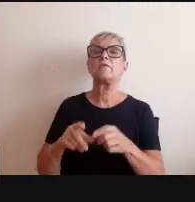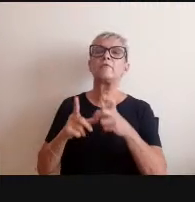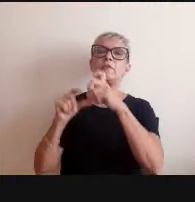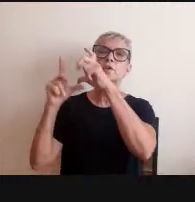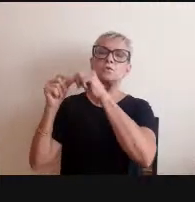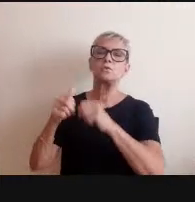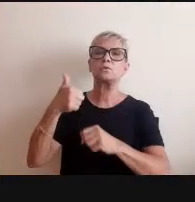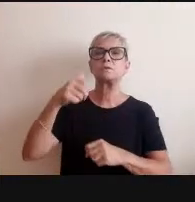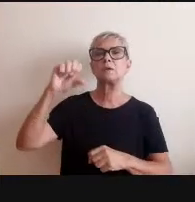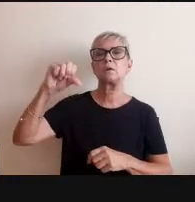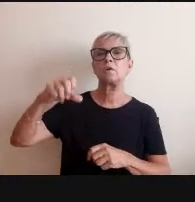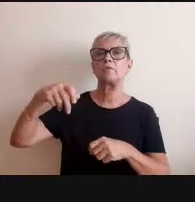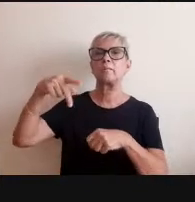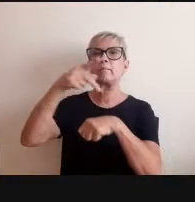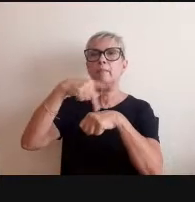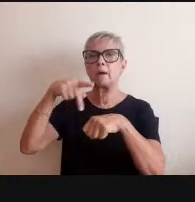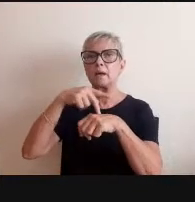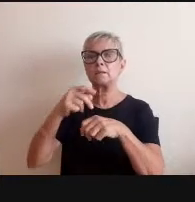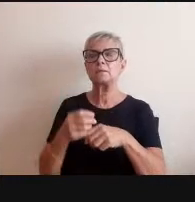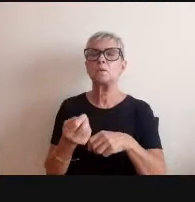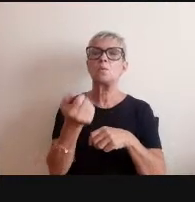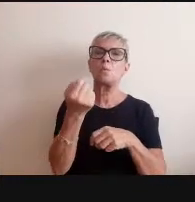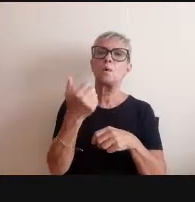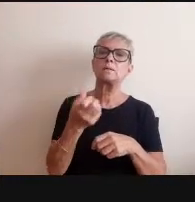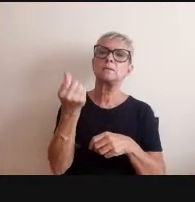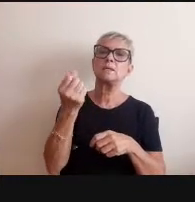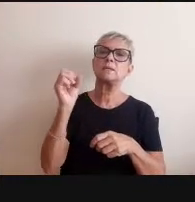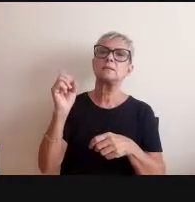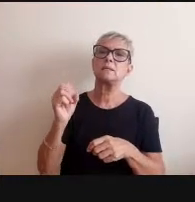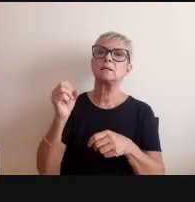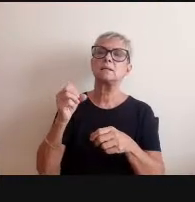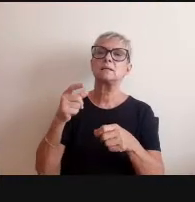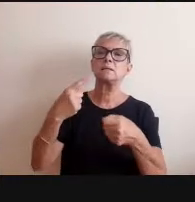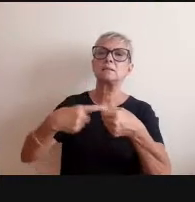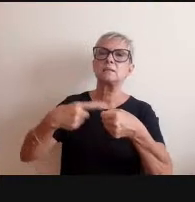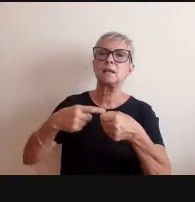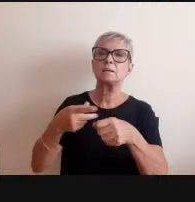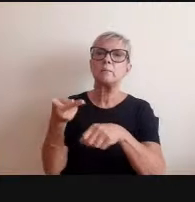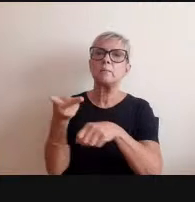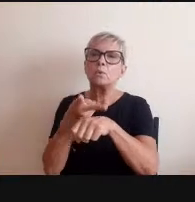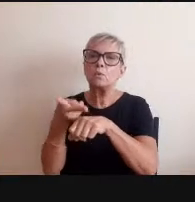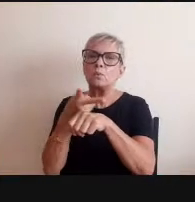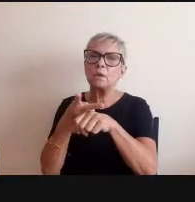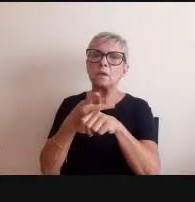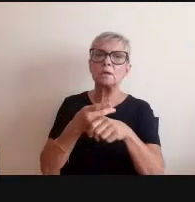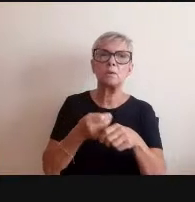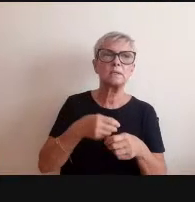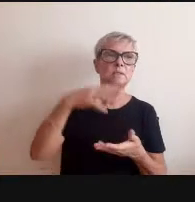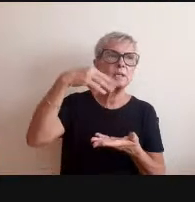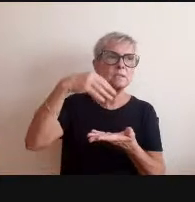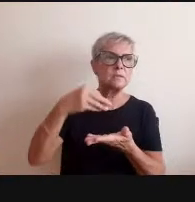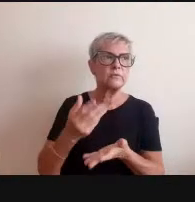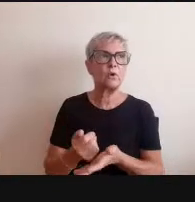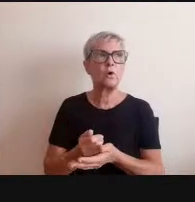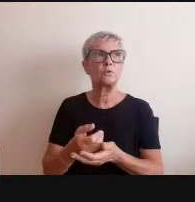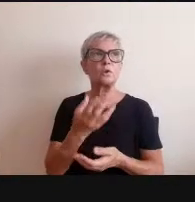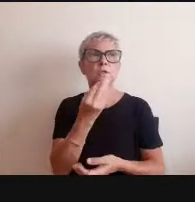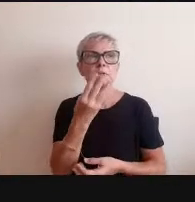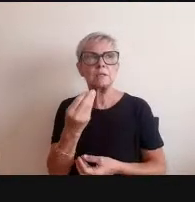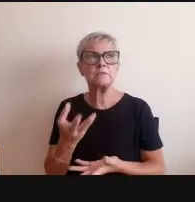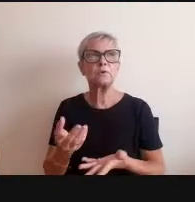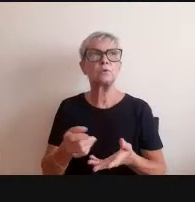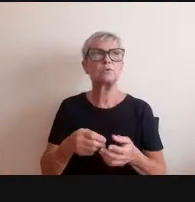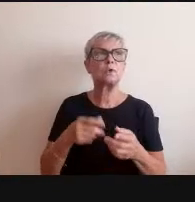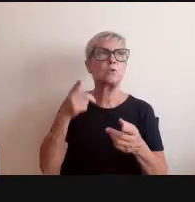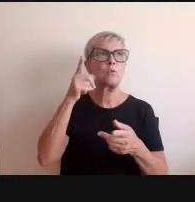quase 60 cidades atrás das fotografias ele fez um grande concurso ele recebeu